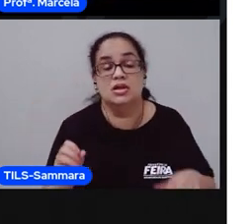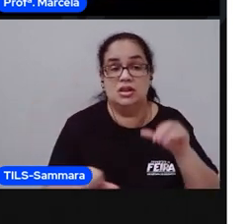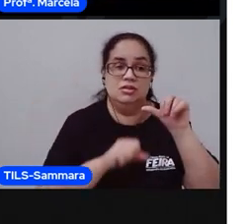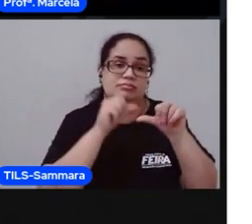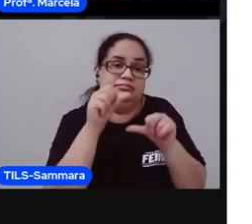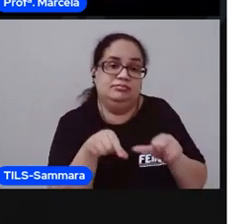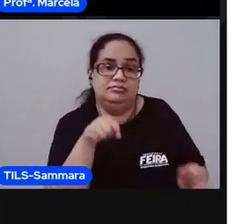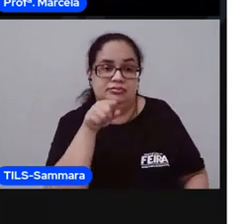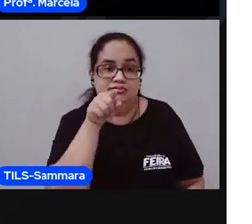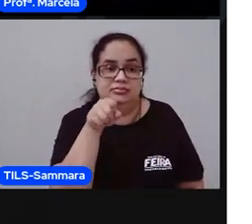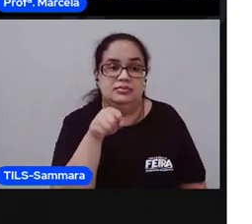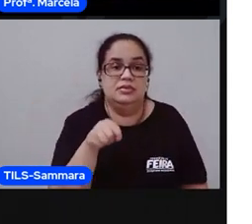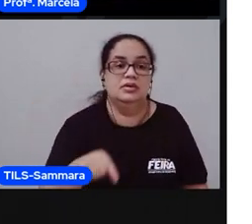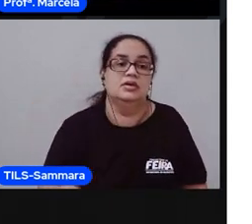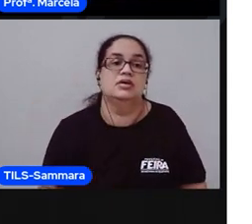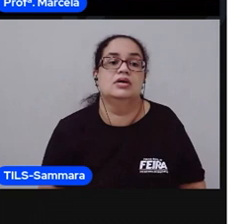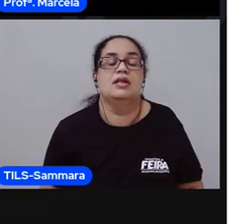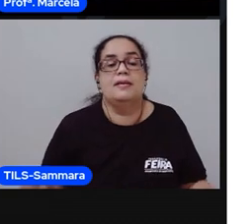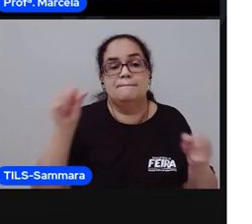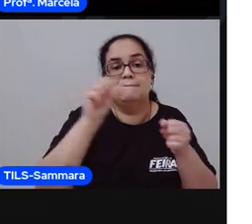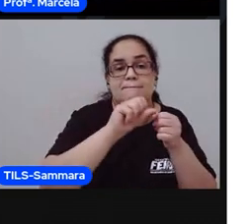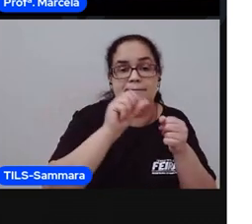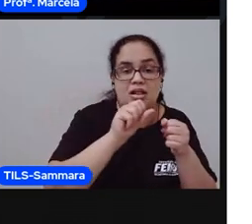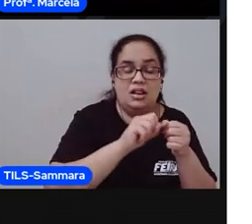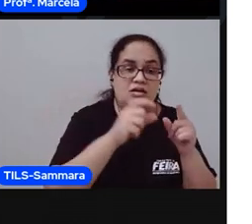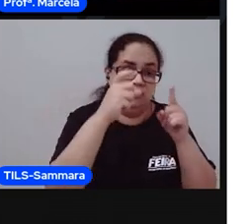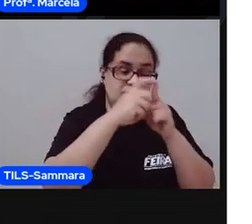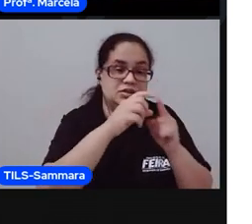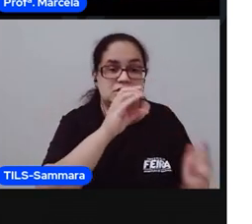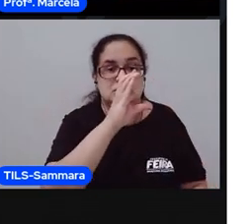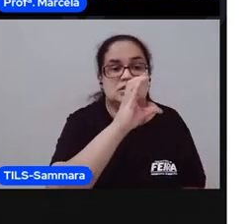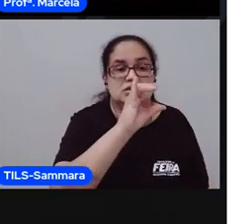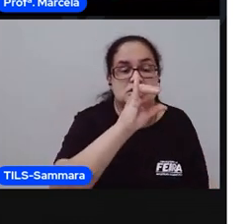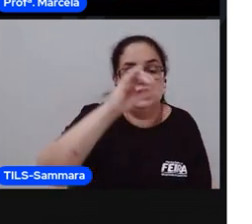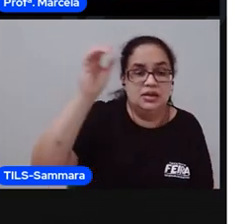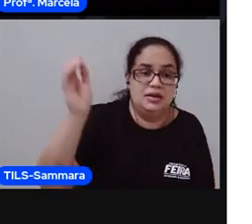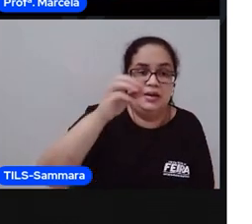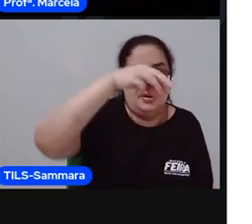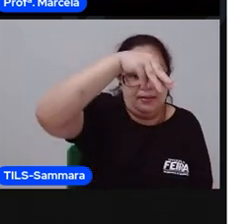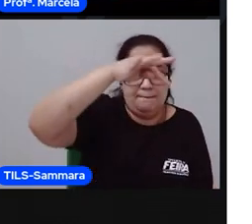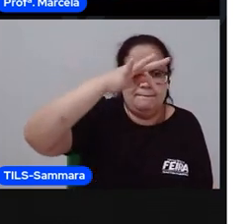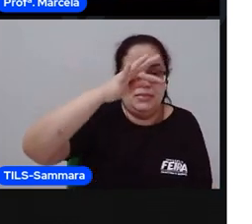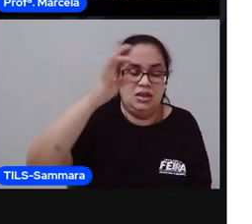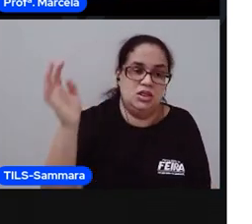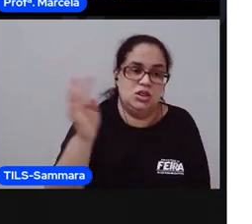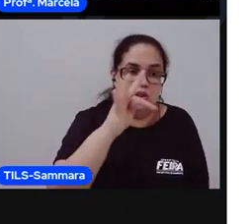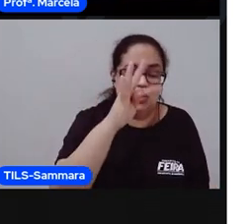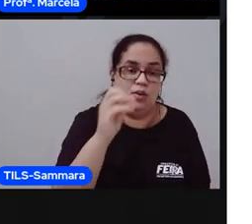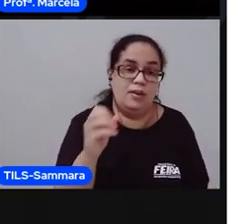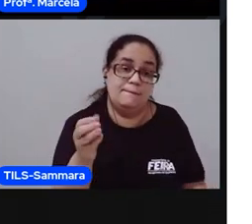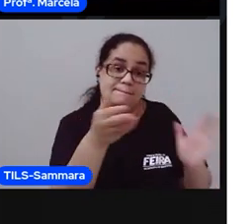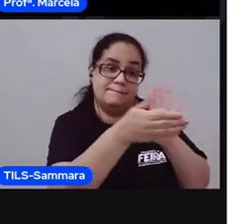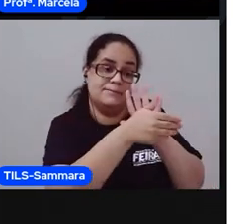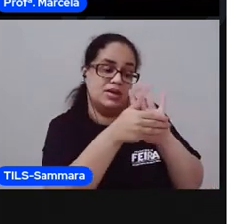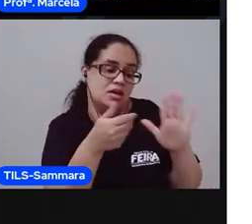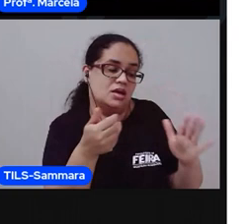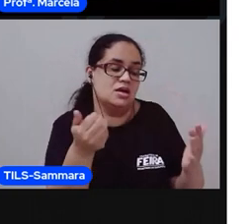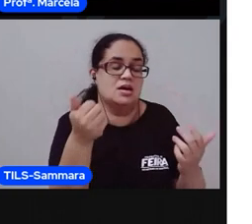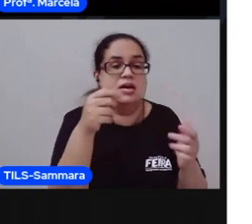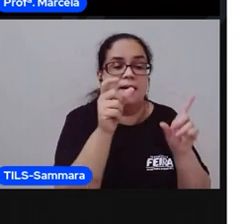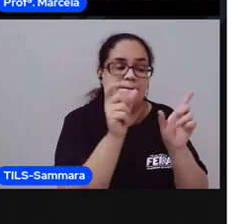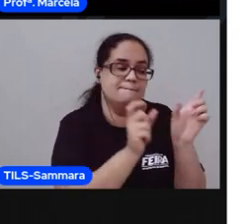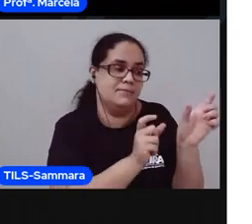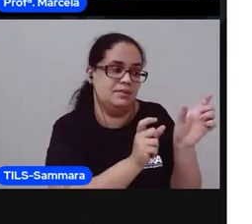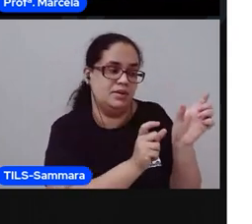aí pra formar a palavra cimento. Pegou a primeira sílaba da palavra e trocou. Ele